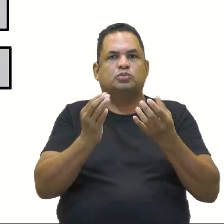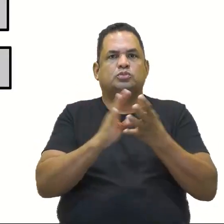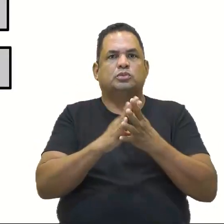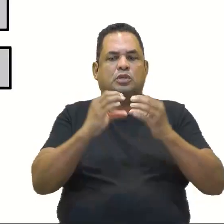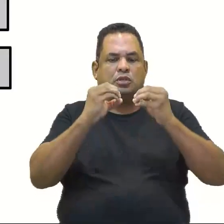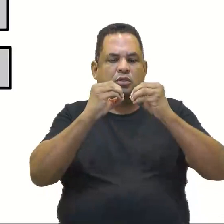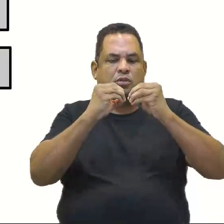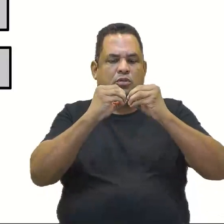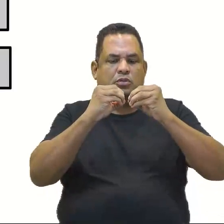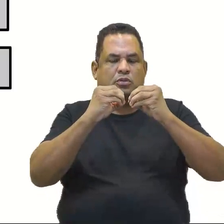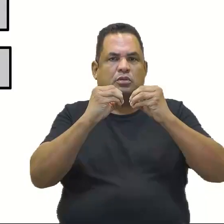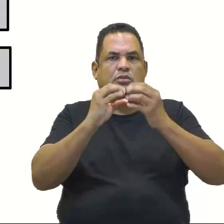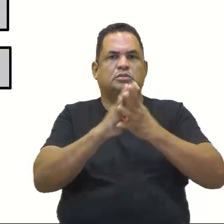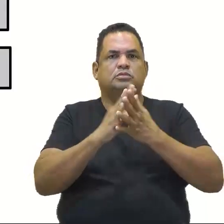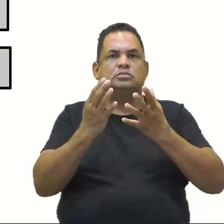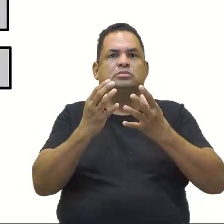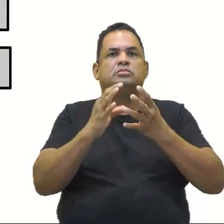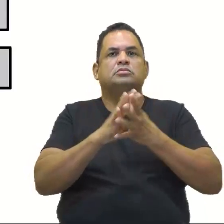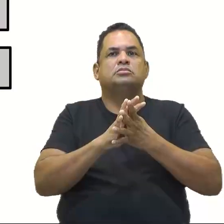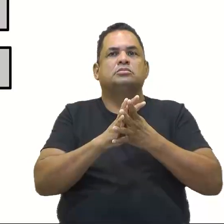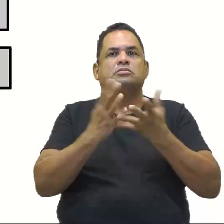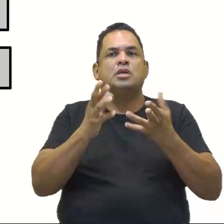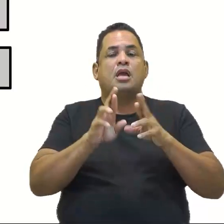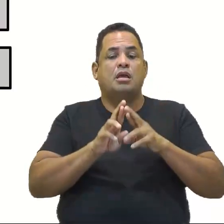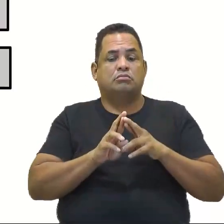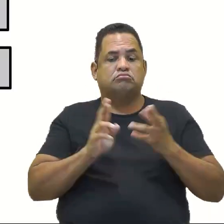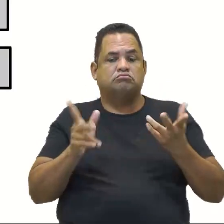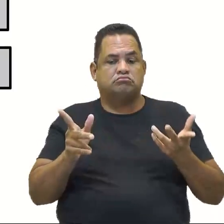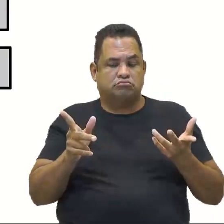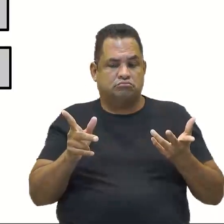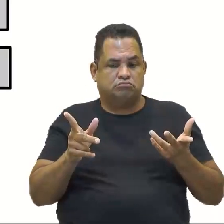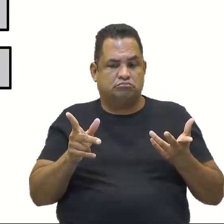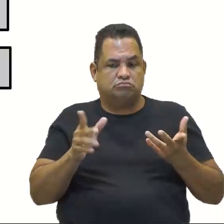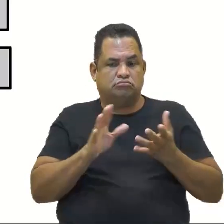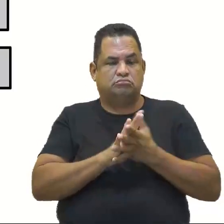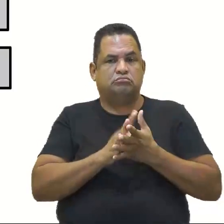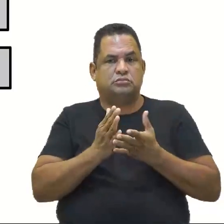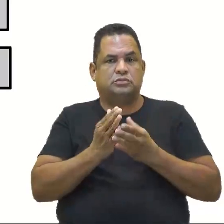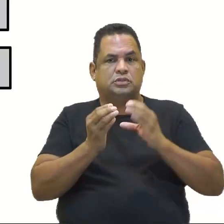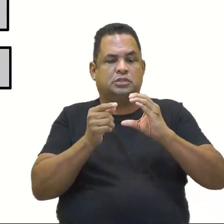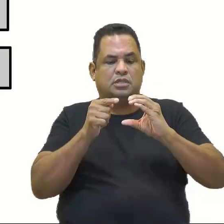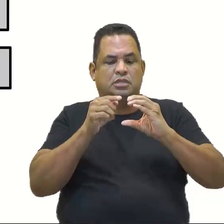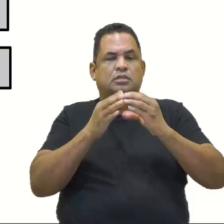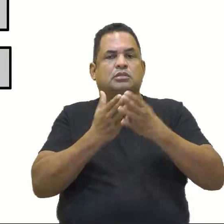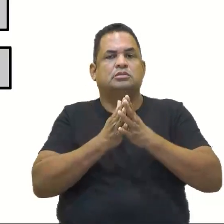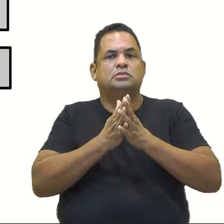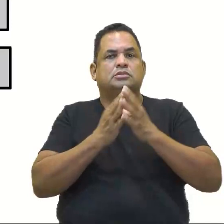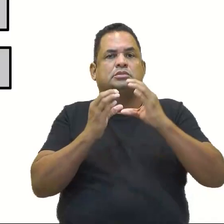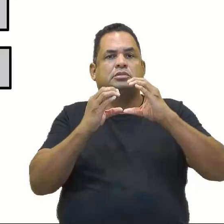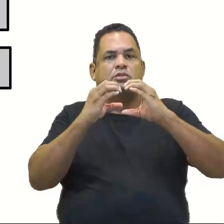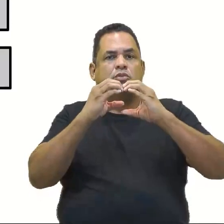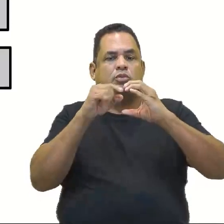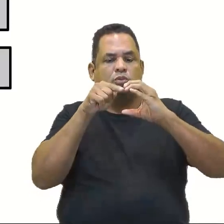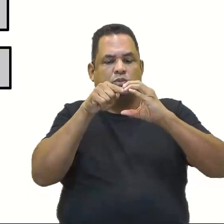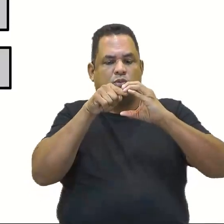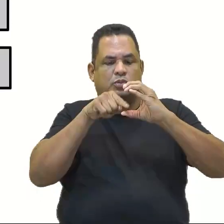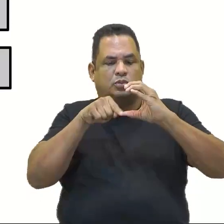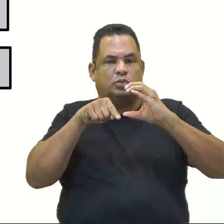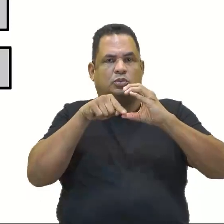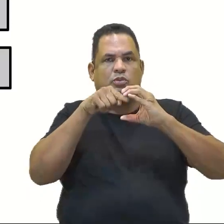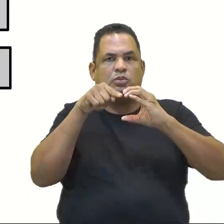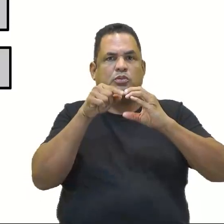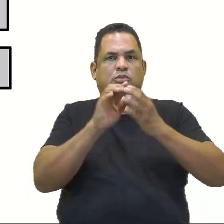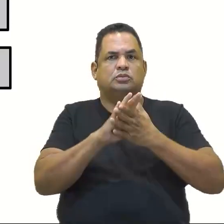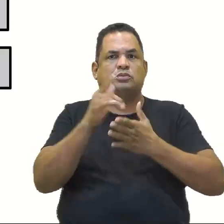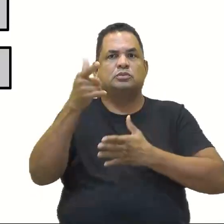Beleza. E a diferença ou complementar. A diferença é aqueles que estão em um conjunto e não estão